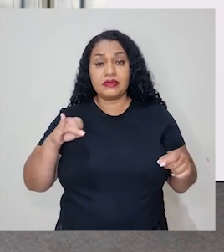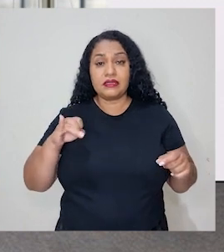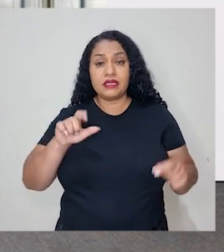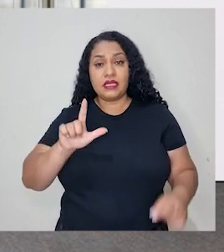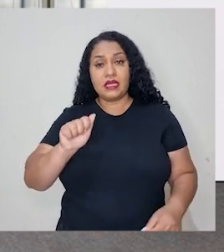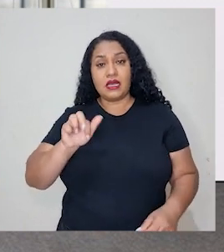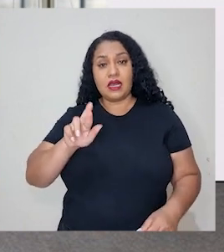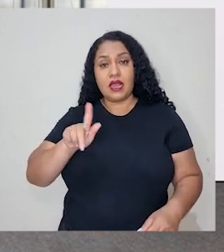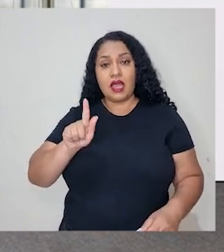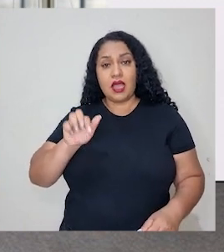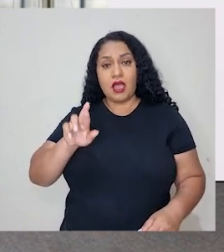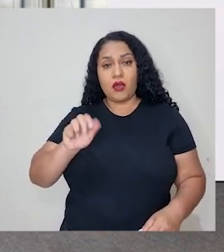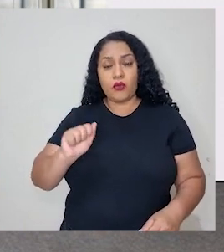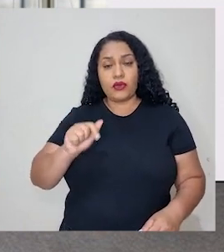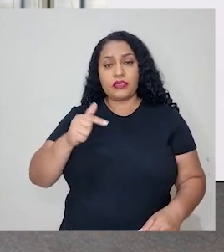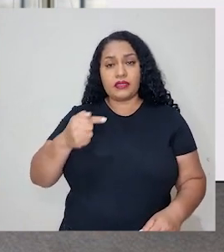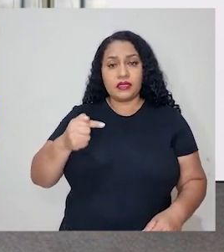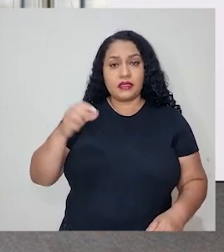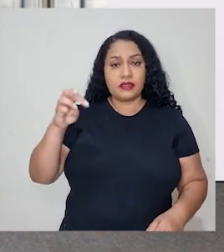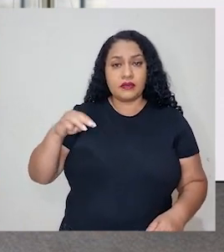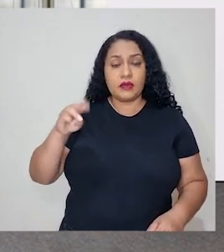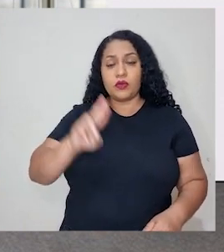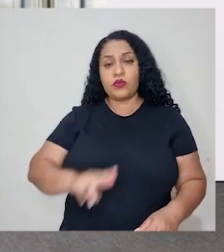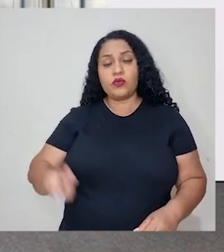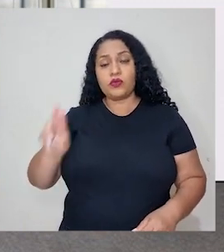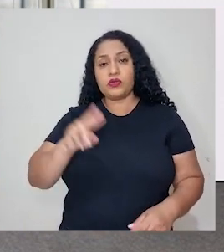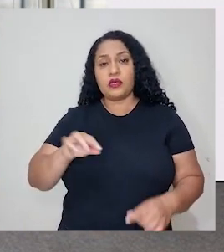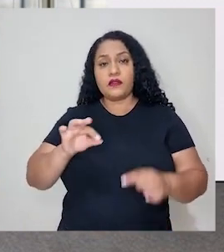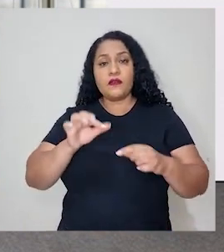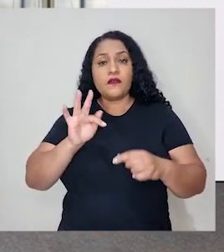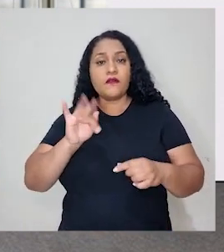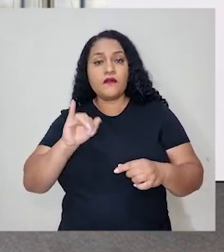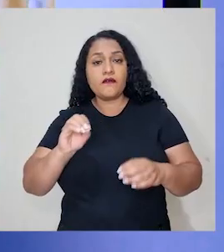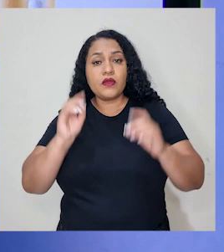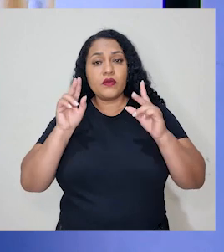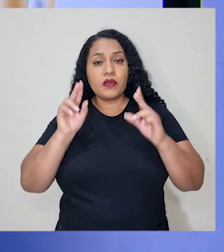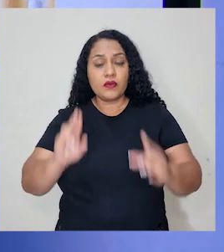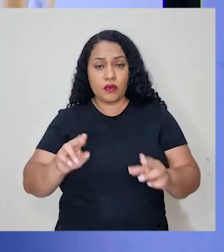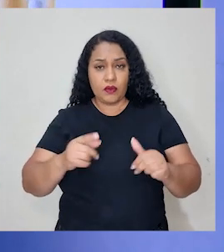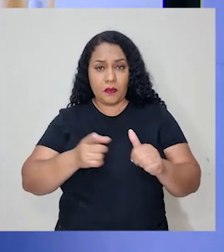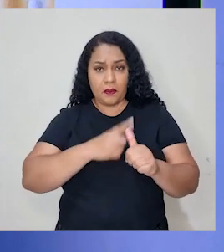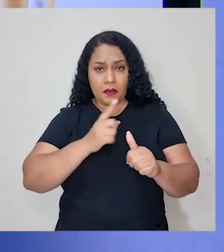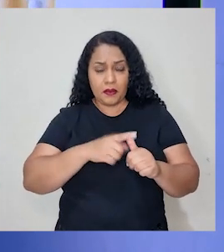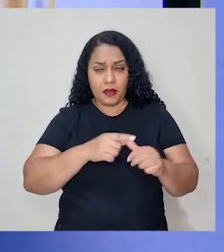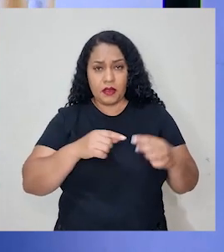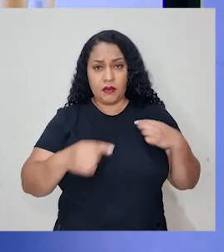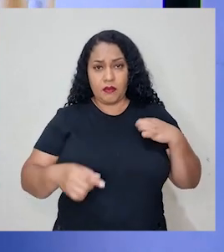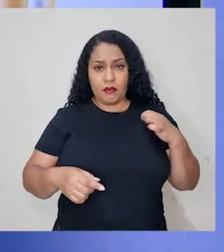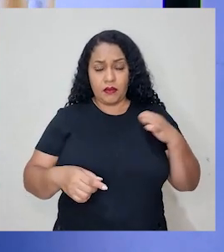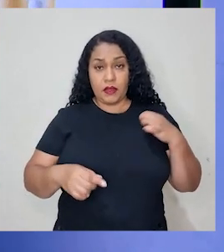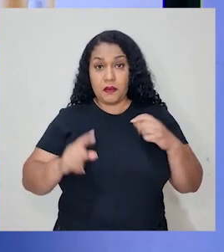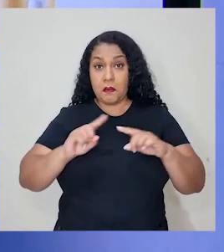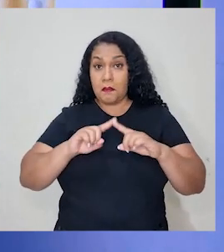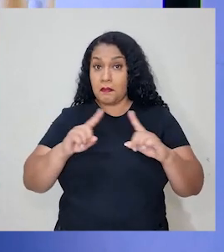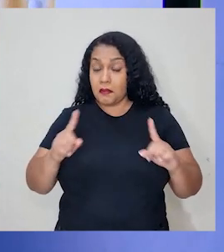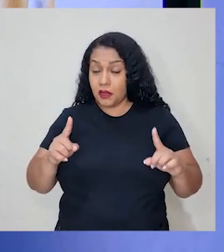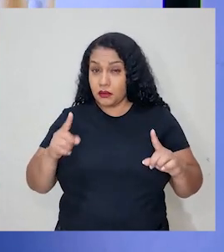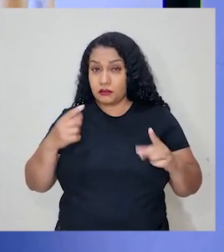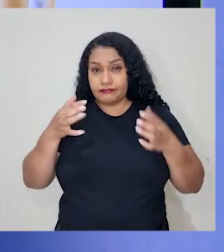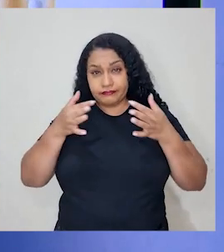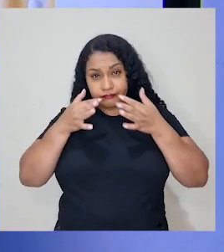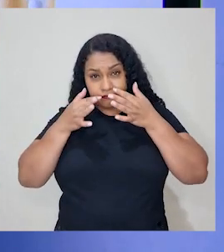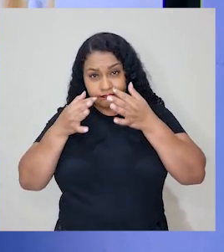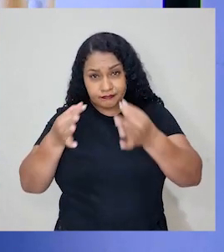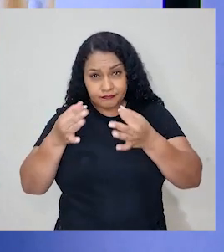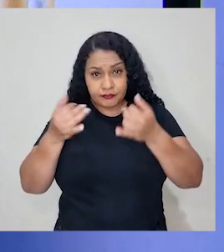metro, utilizando a mesma quantidade de fio do primeiro tecido? Agora, gente tem que dar destaque para essa informação